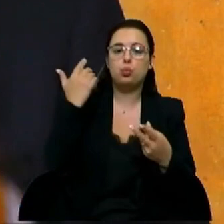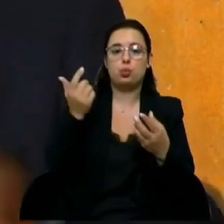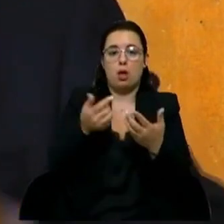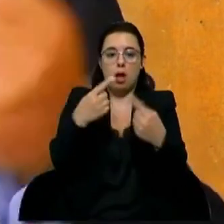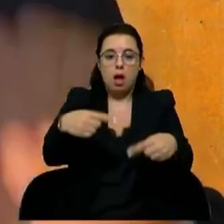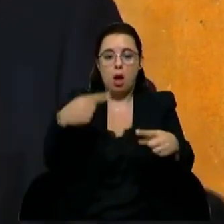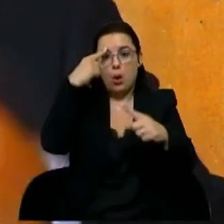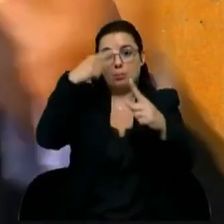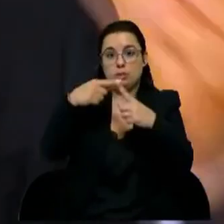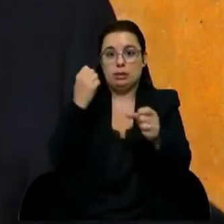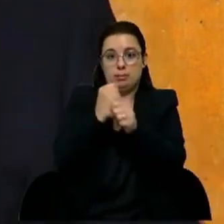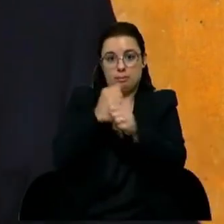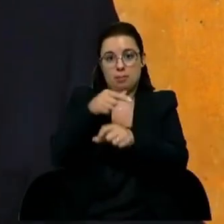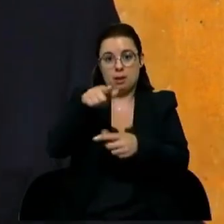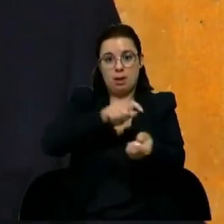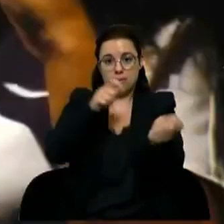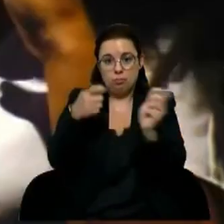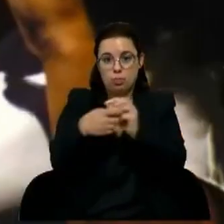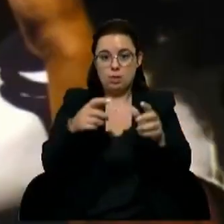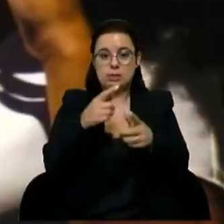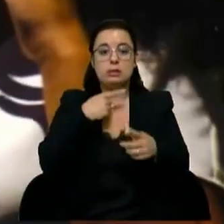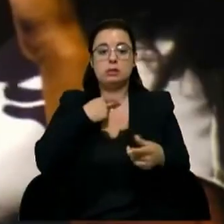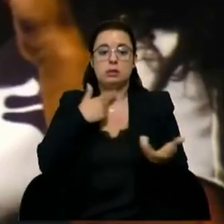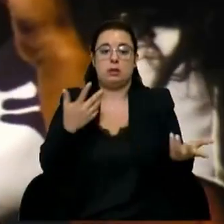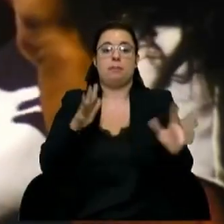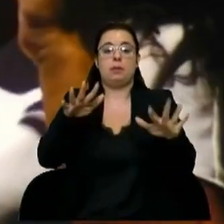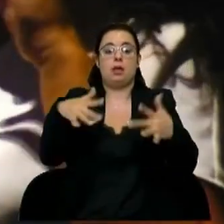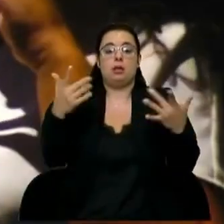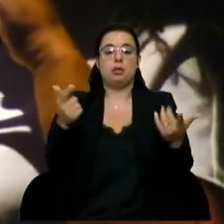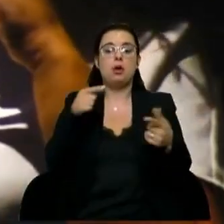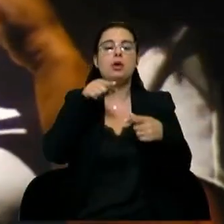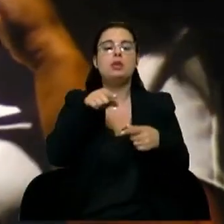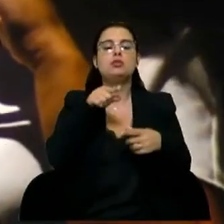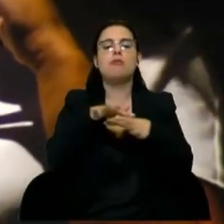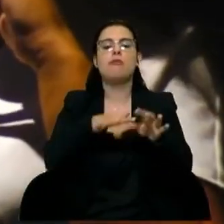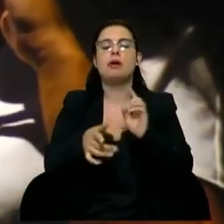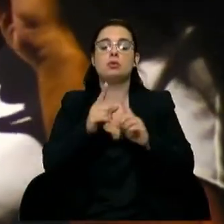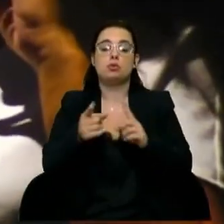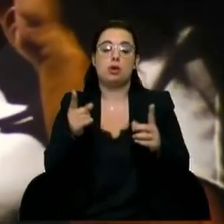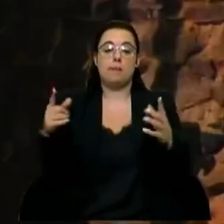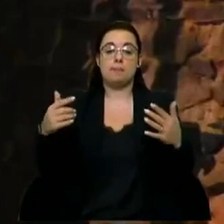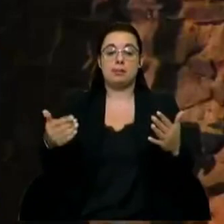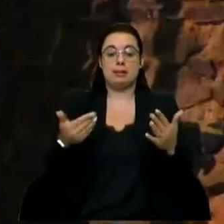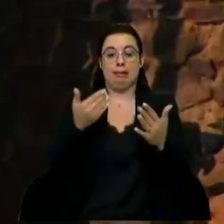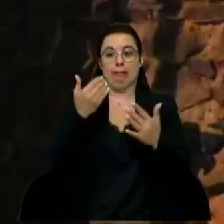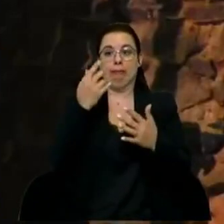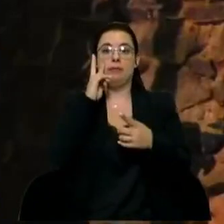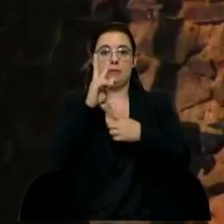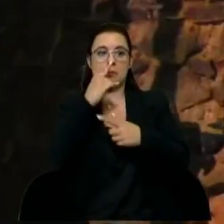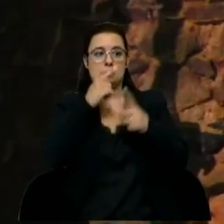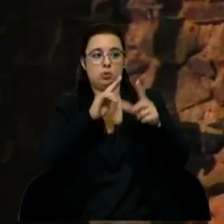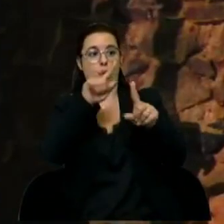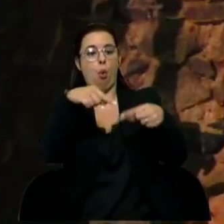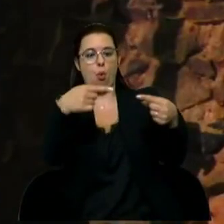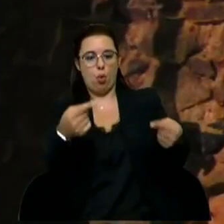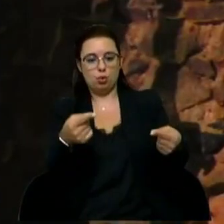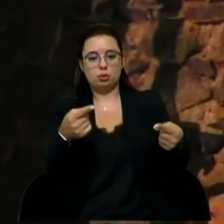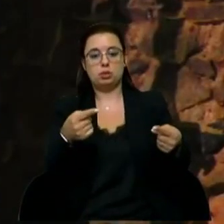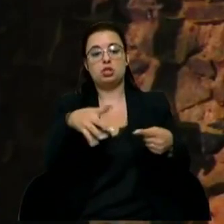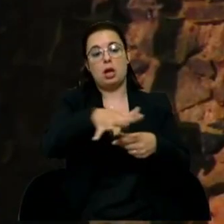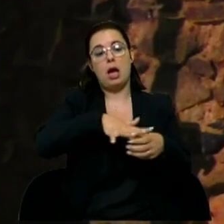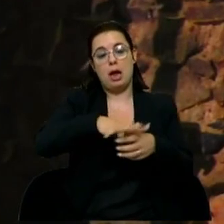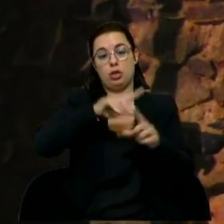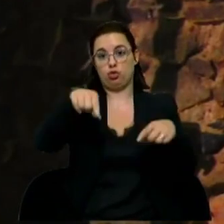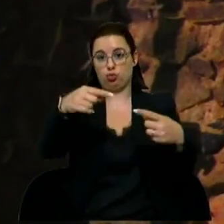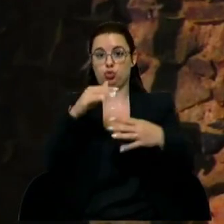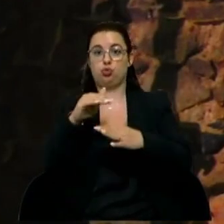para abraçarem essa mesma transformação digital. Ora, o que o UpSkill faz é a possibilidade de identificar outras pessoas, noutros domínios